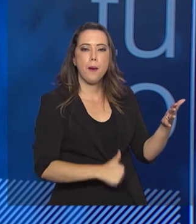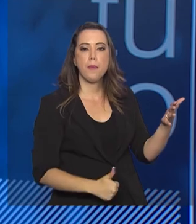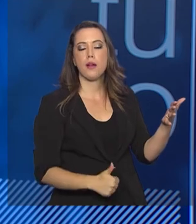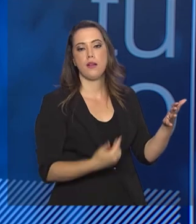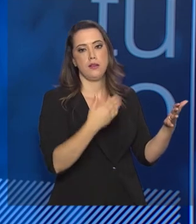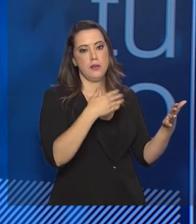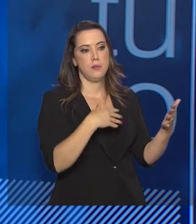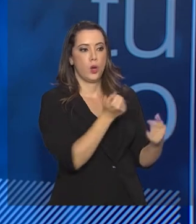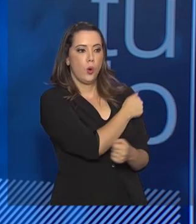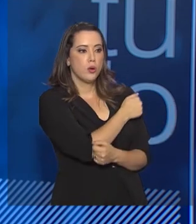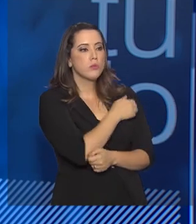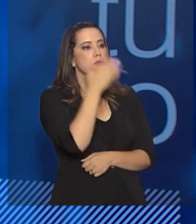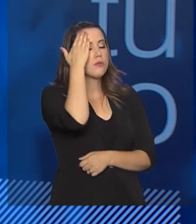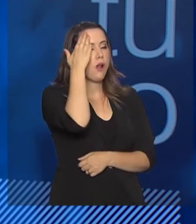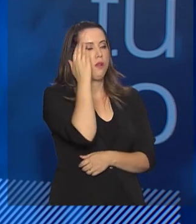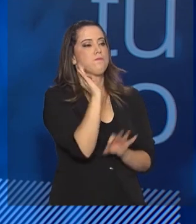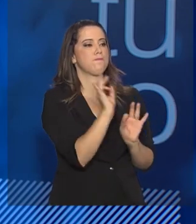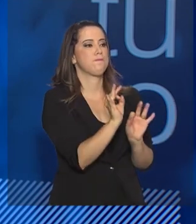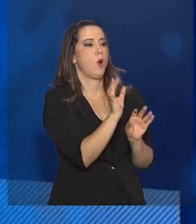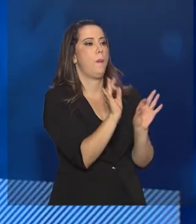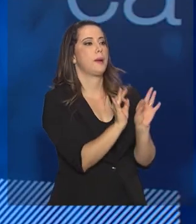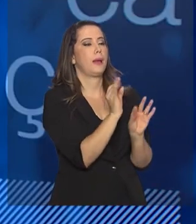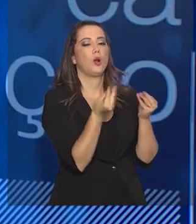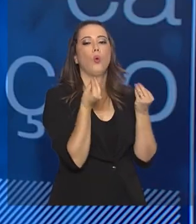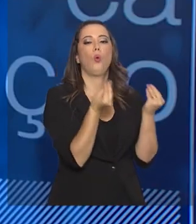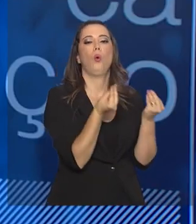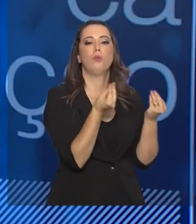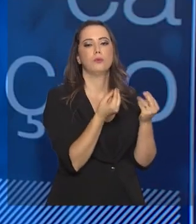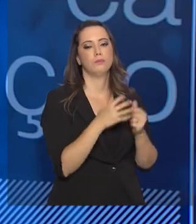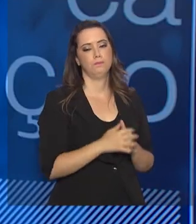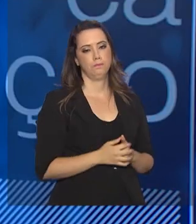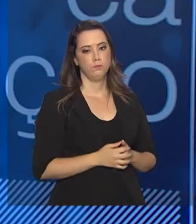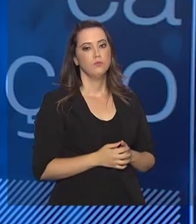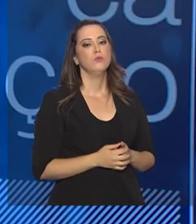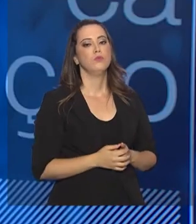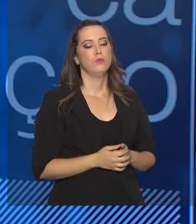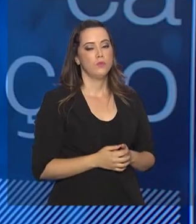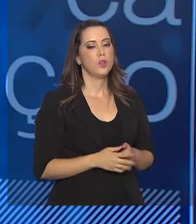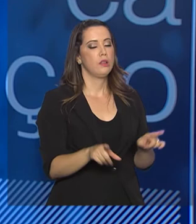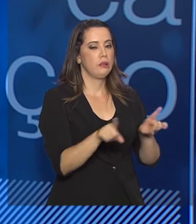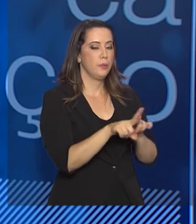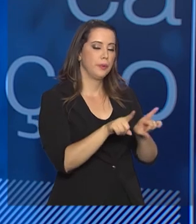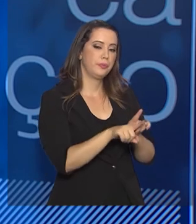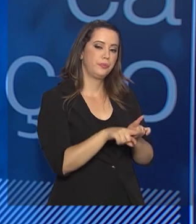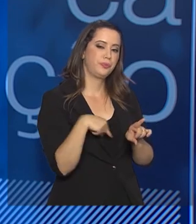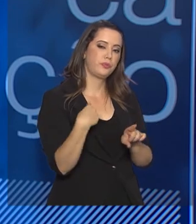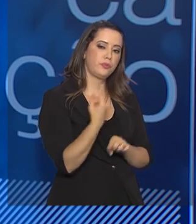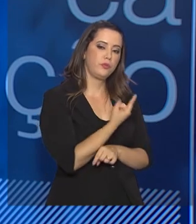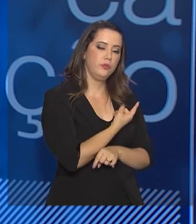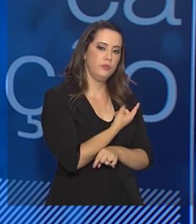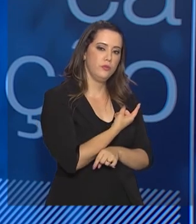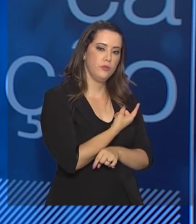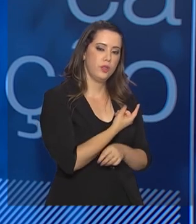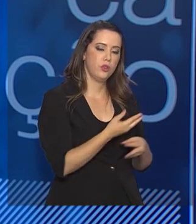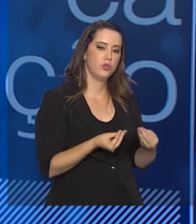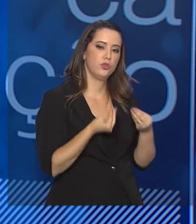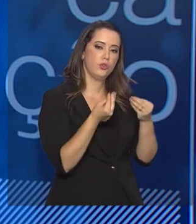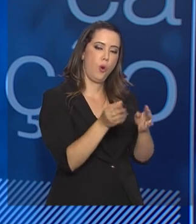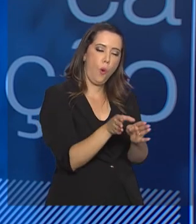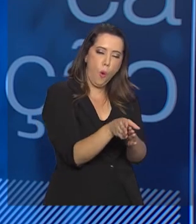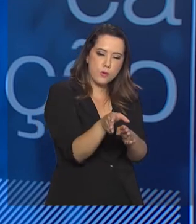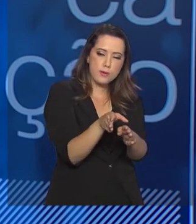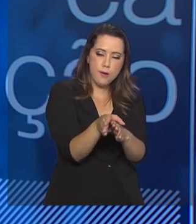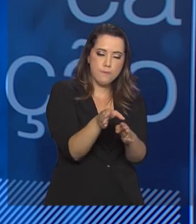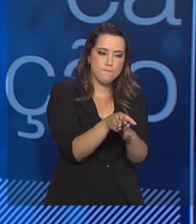possa saber como preparar o seu texto na hora da prova. E, além disso, a gente também dá dicas, a gente